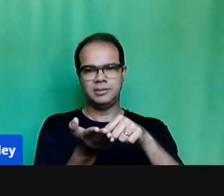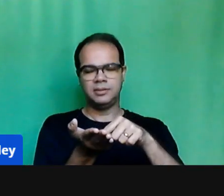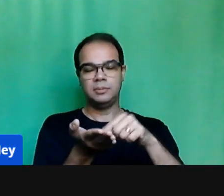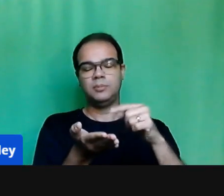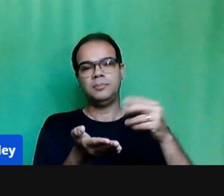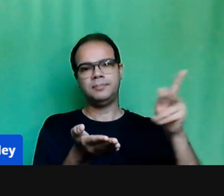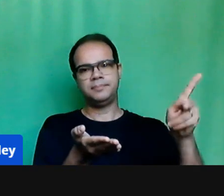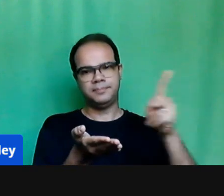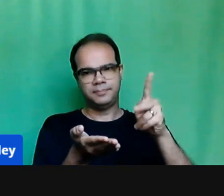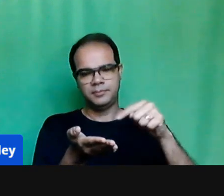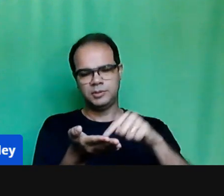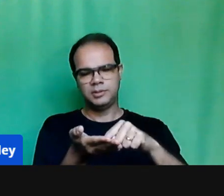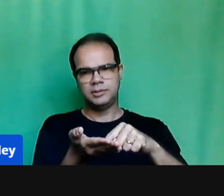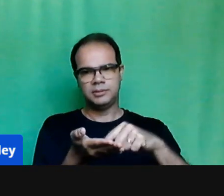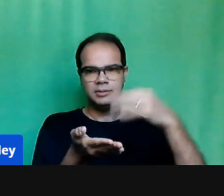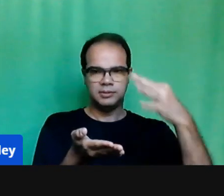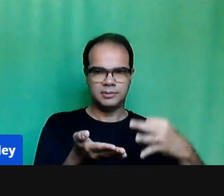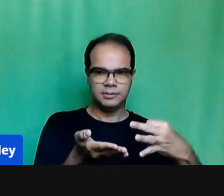online,